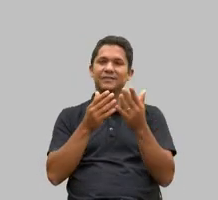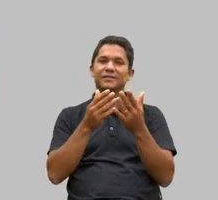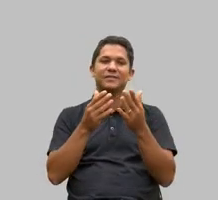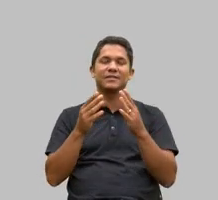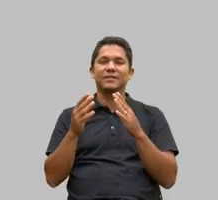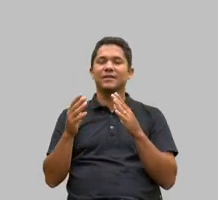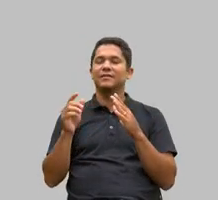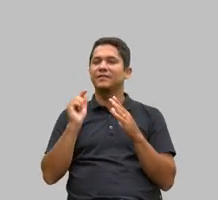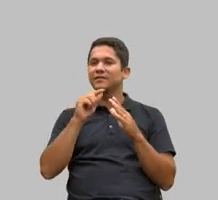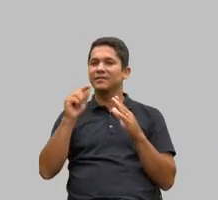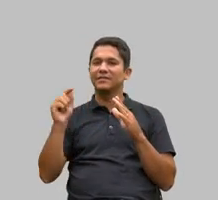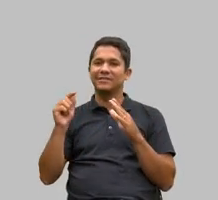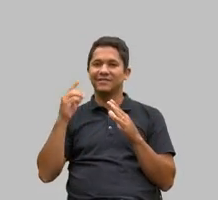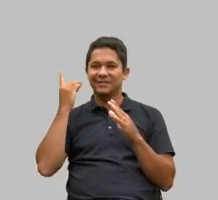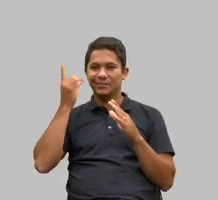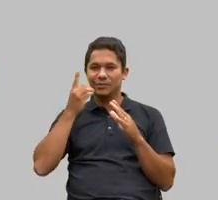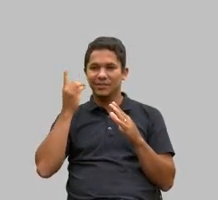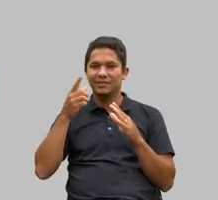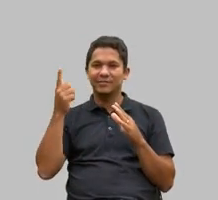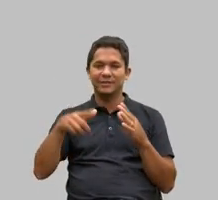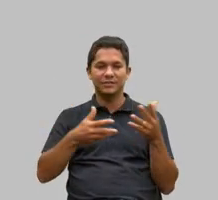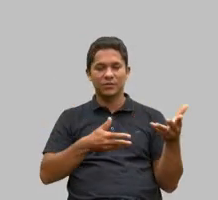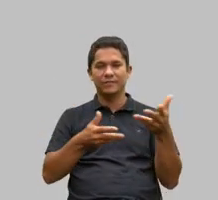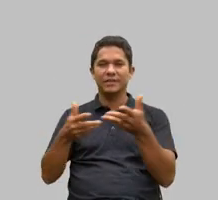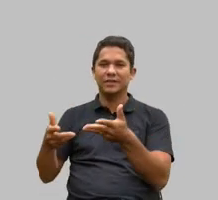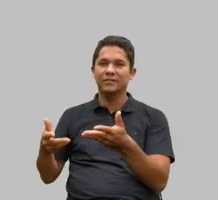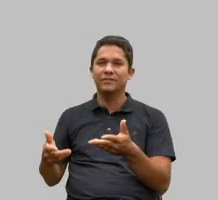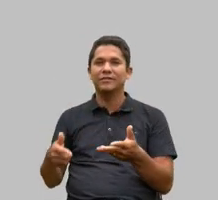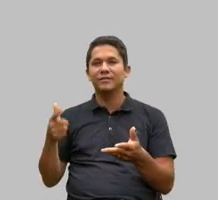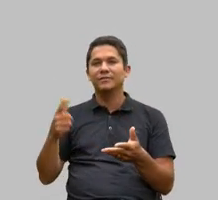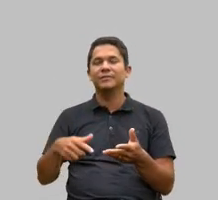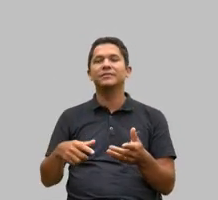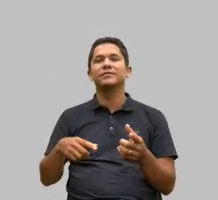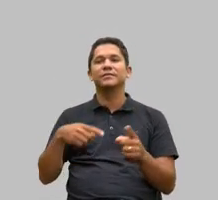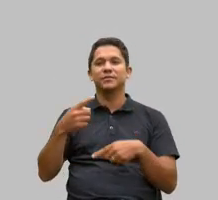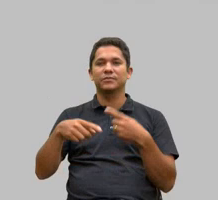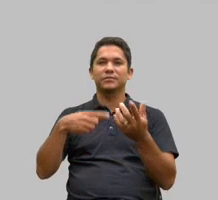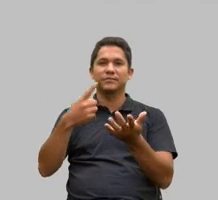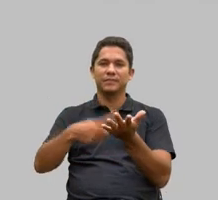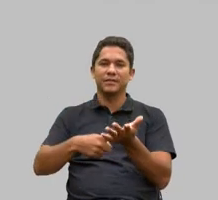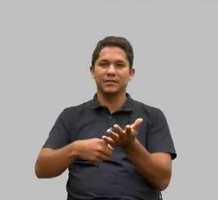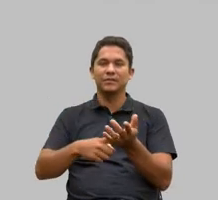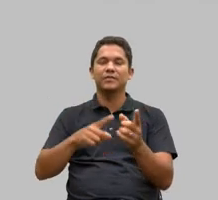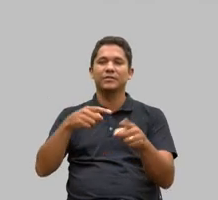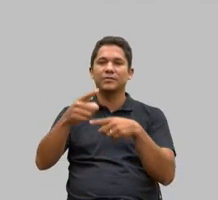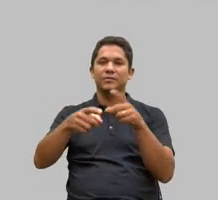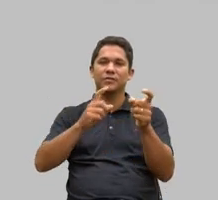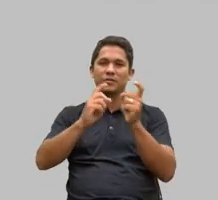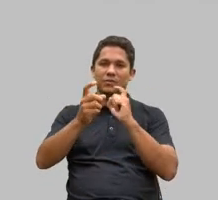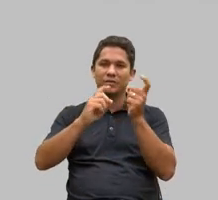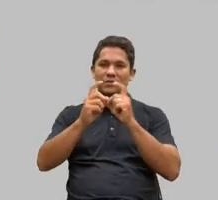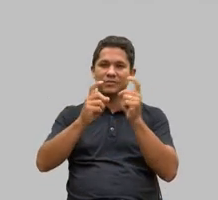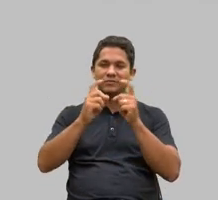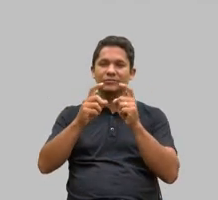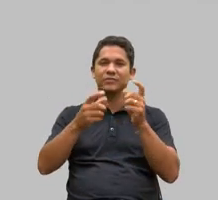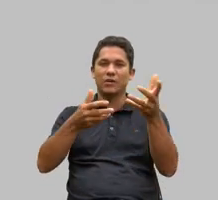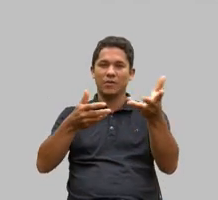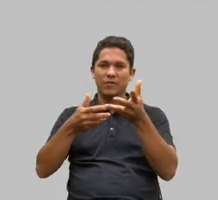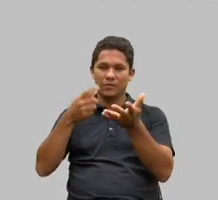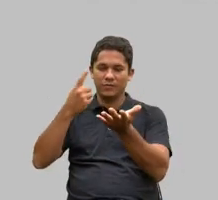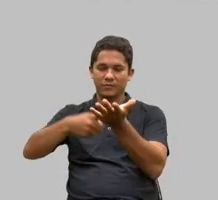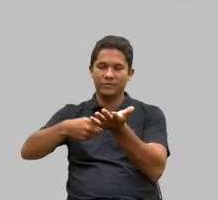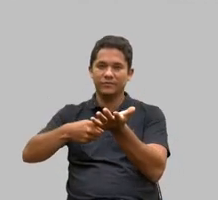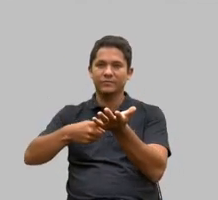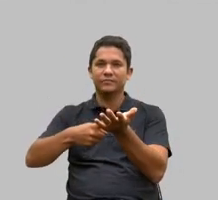convidados e do público presente convoca os membros para a próxima reunião ordinária e determina a